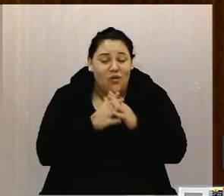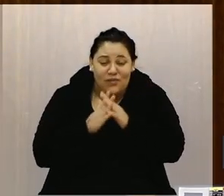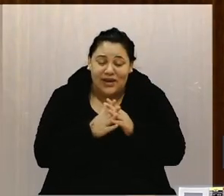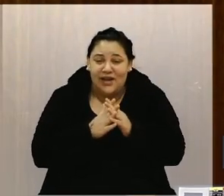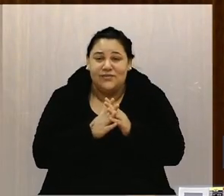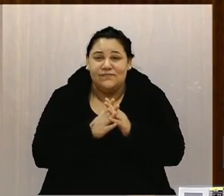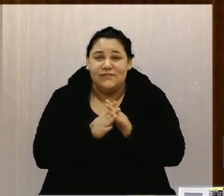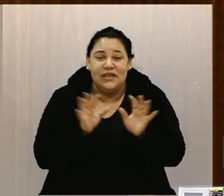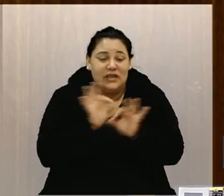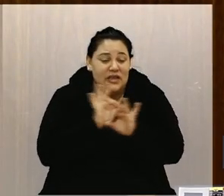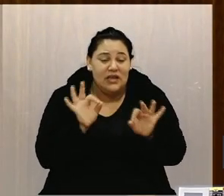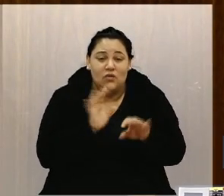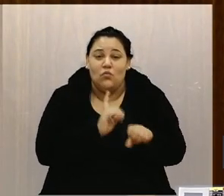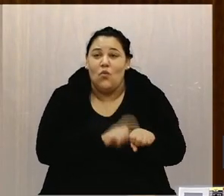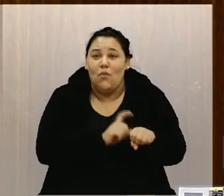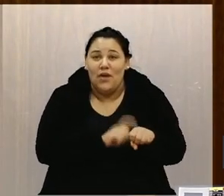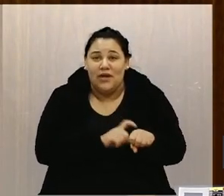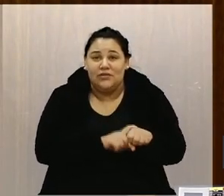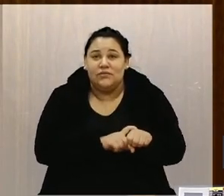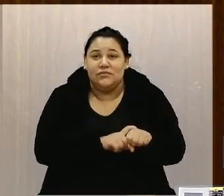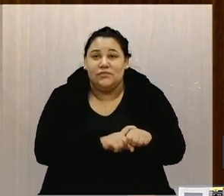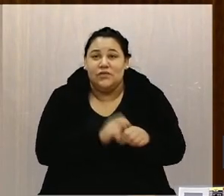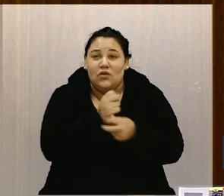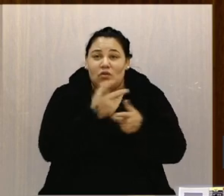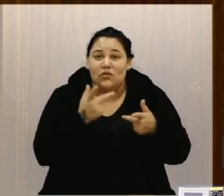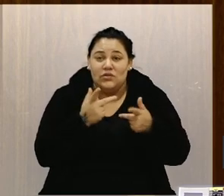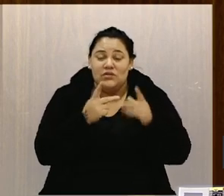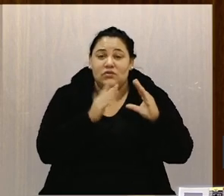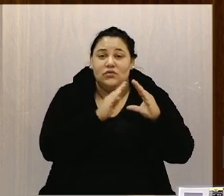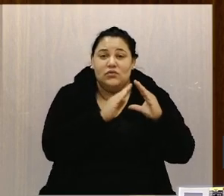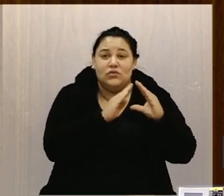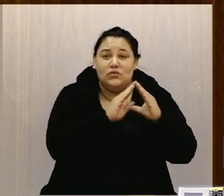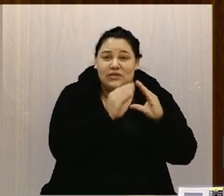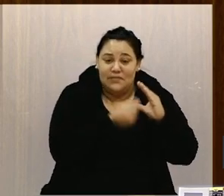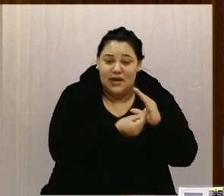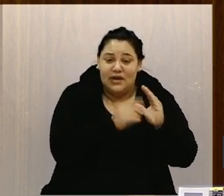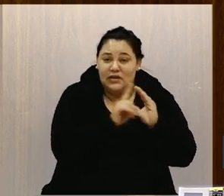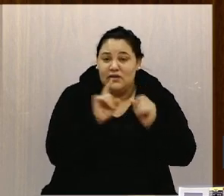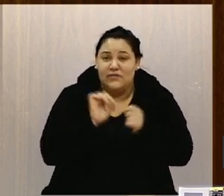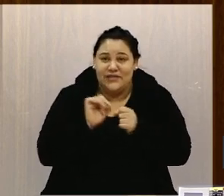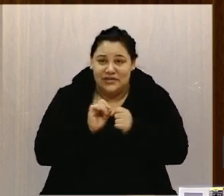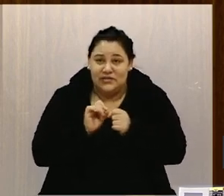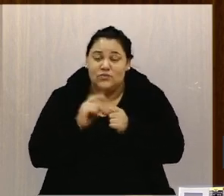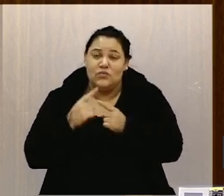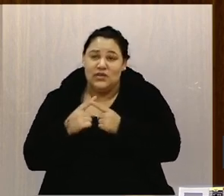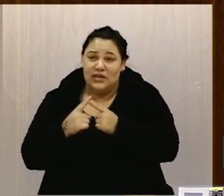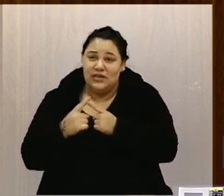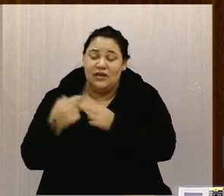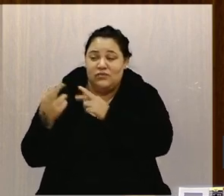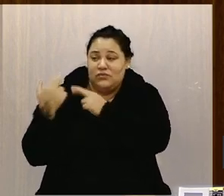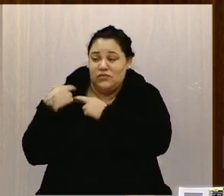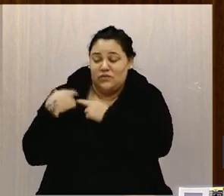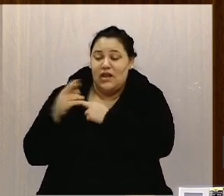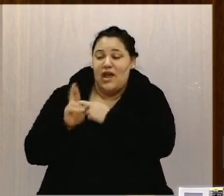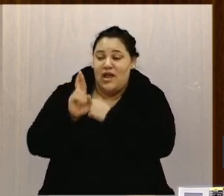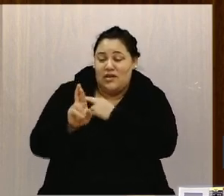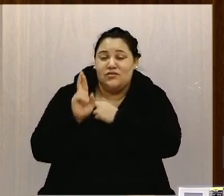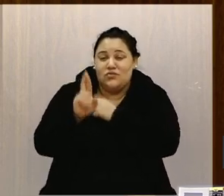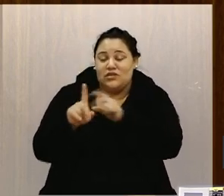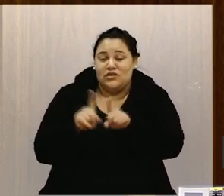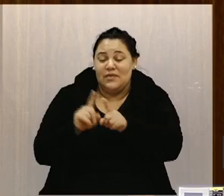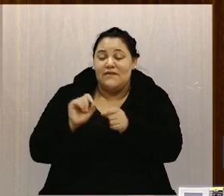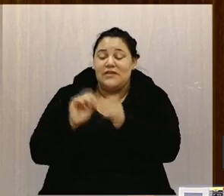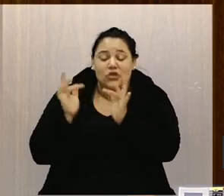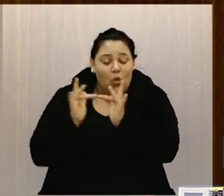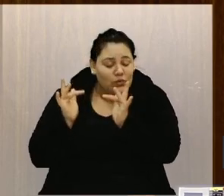momento por algo que o Samai deixou de fazer, o Samai está muito comprometido, está nos respondendo, está entrando em contato